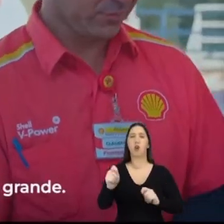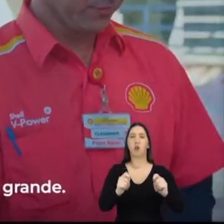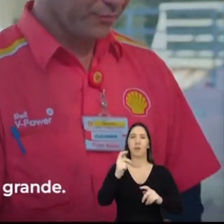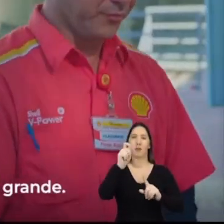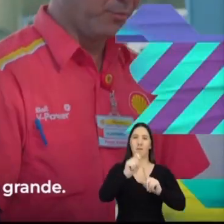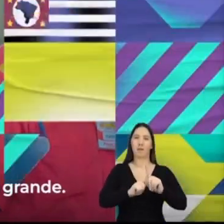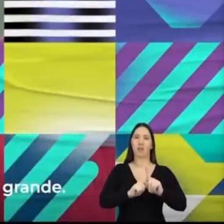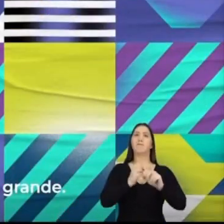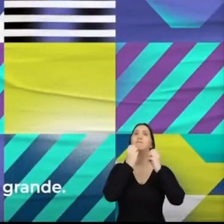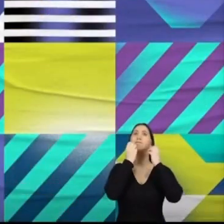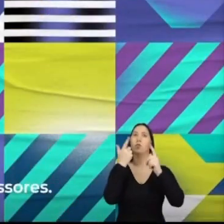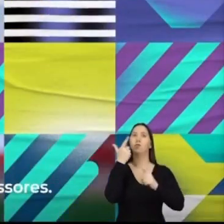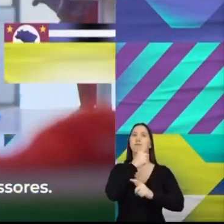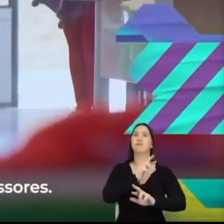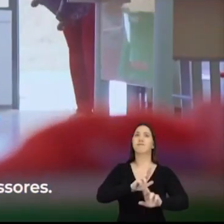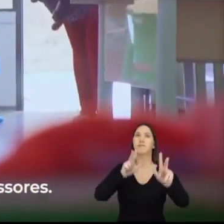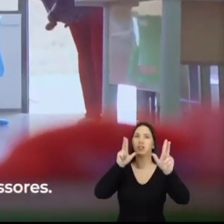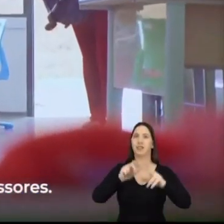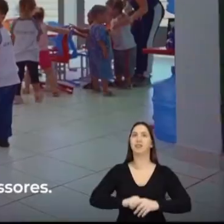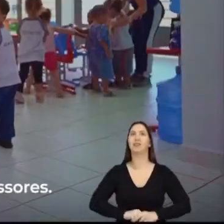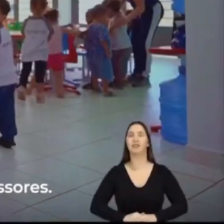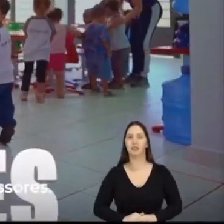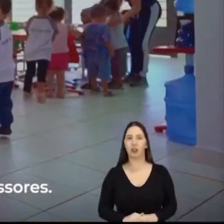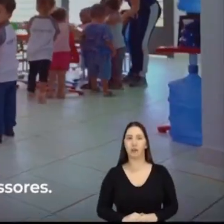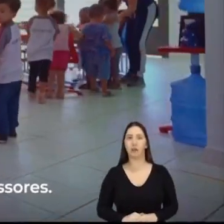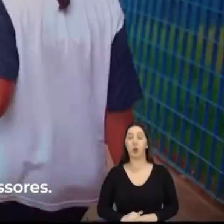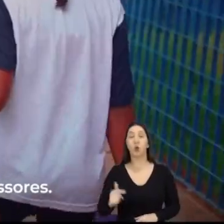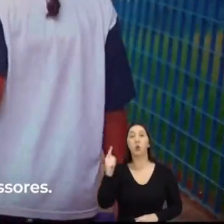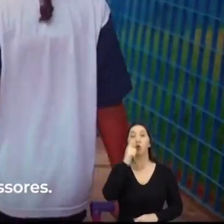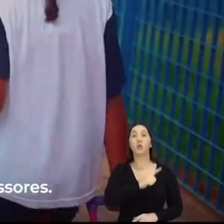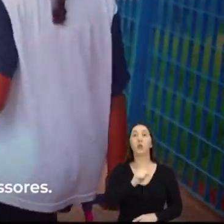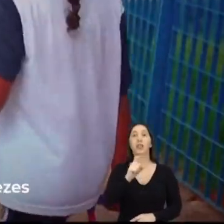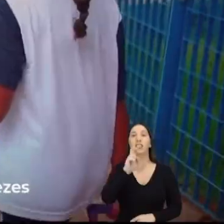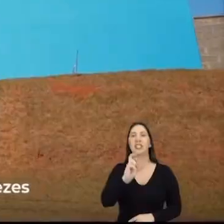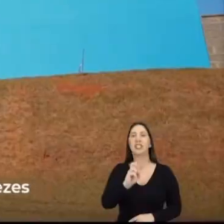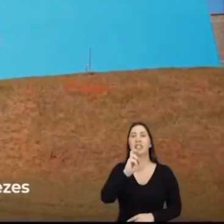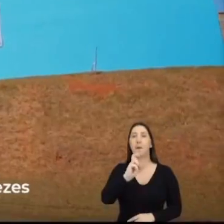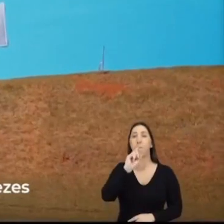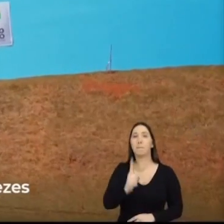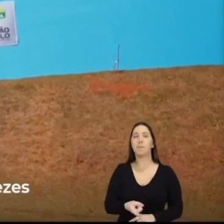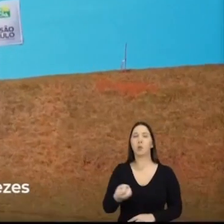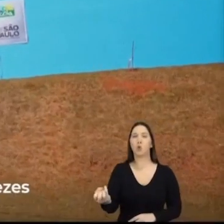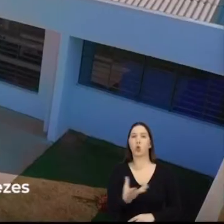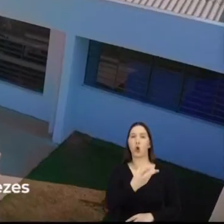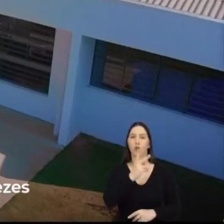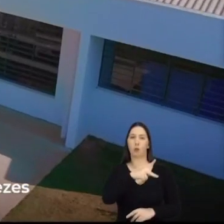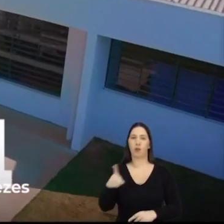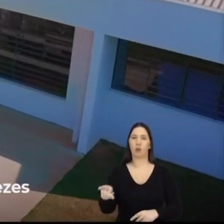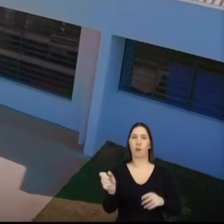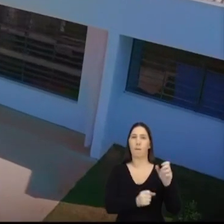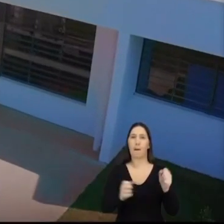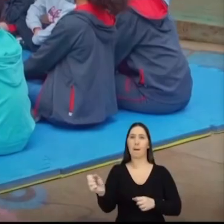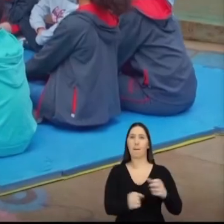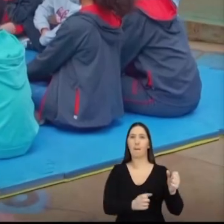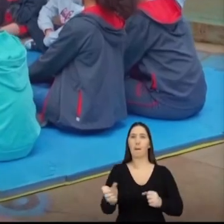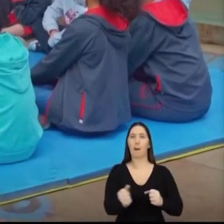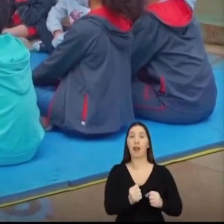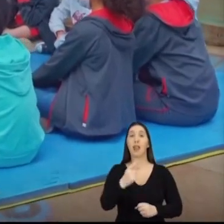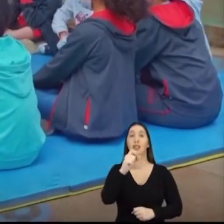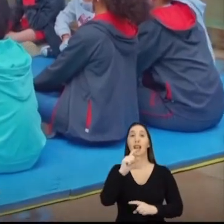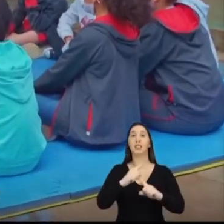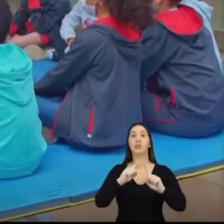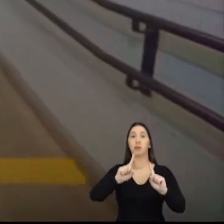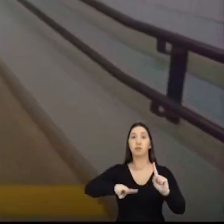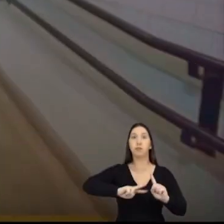a gente sabe que isso faz uma diferença grande, né? Rodrigo mandou contratar 15 mil novos professores. Com ele, que São Paulo aumentou em 10 vezes o número de